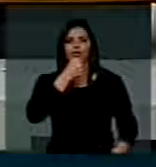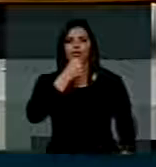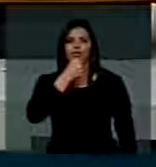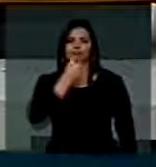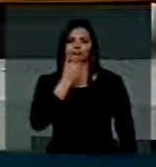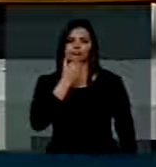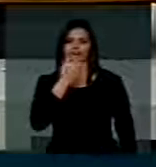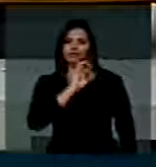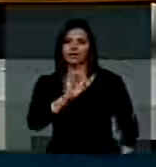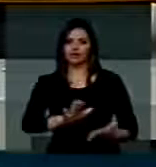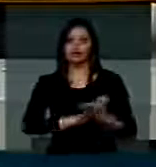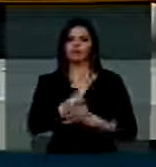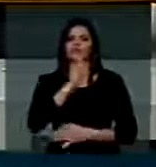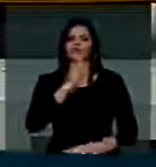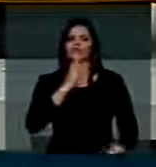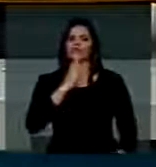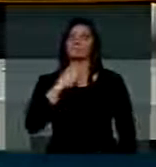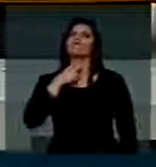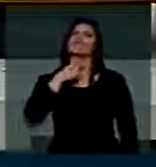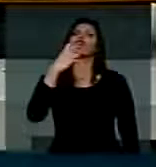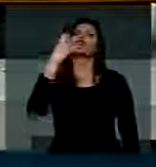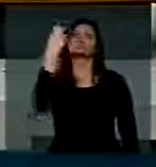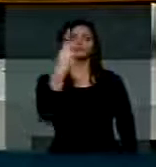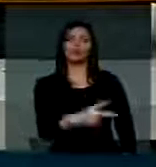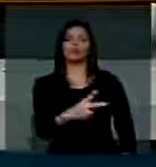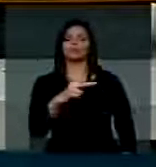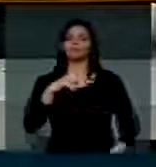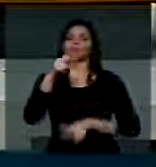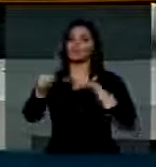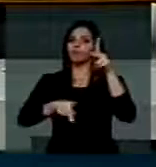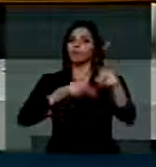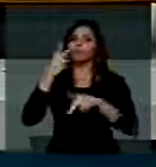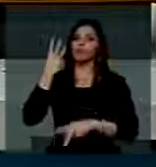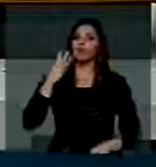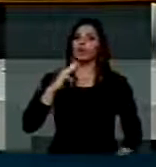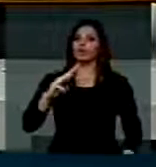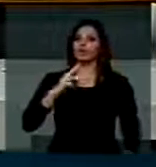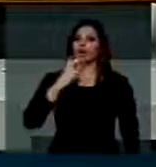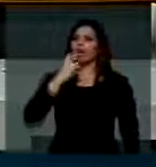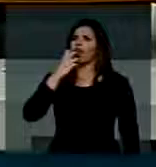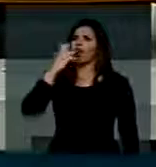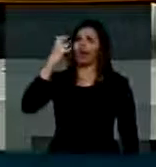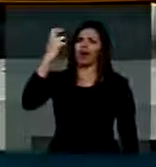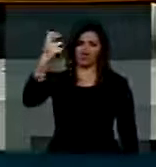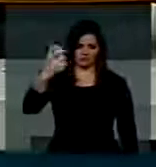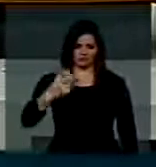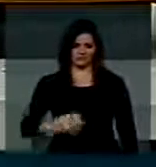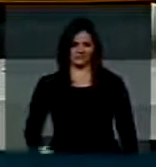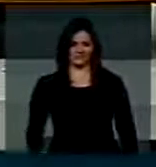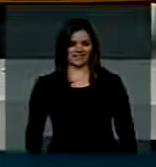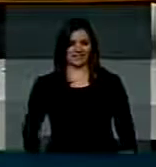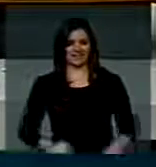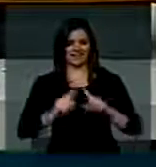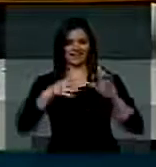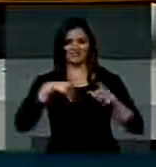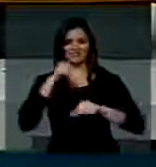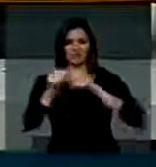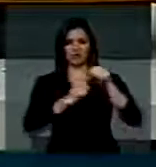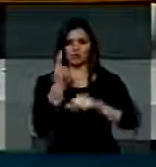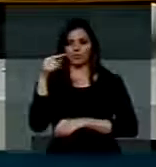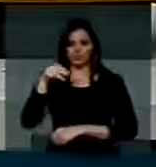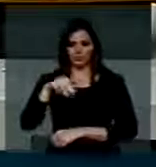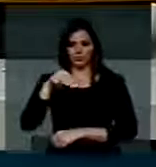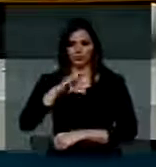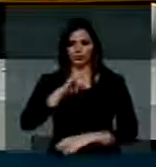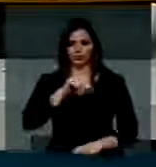conheço o vozeirão de V. Exª, o povo do Maranhão, que tem que ouvir, é alto mesmo. Novamente, mais um minuto para o Chiquinho